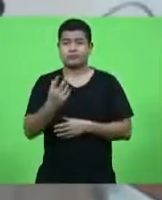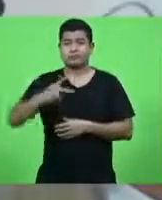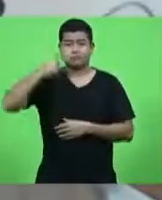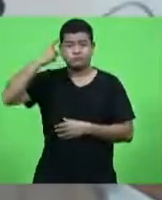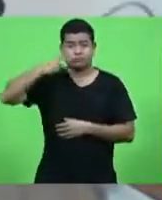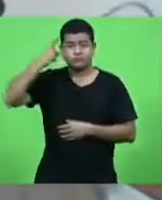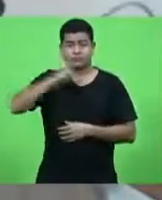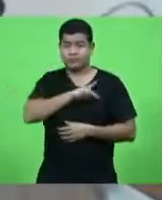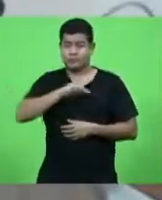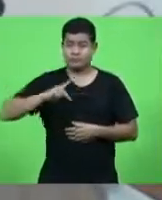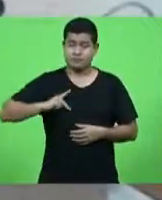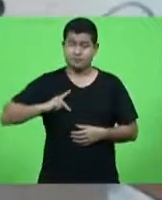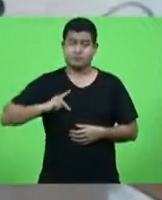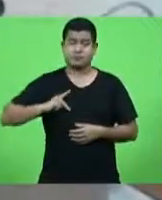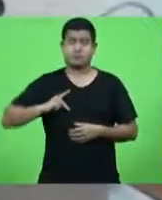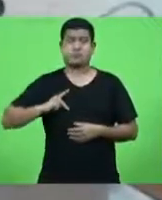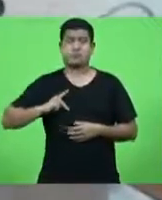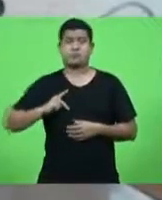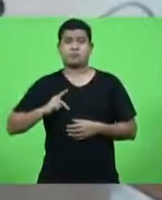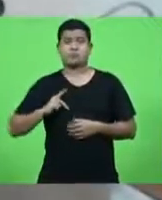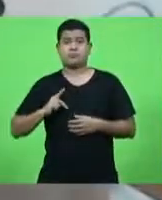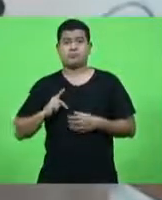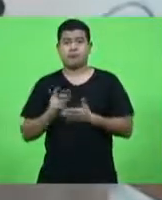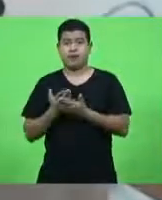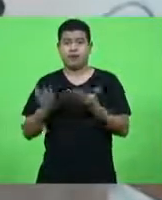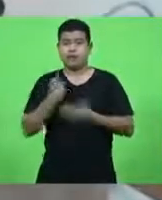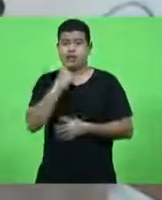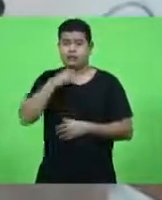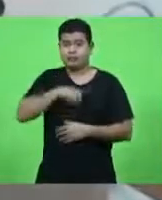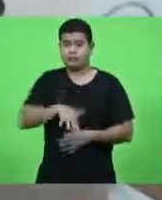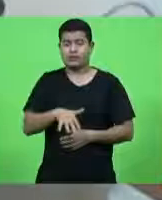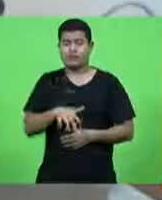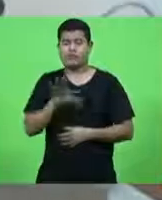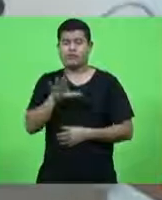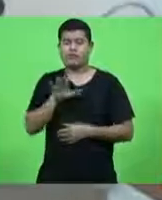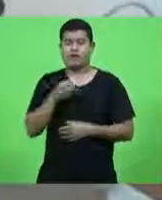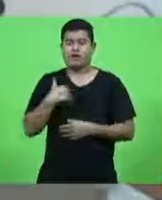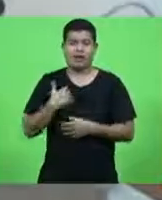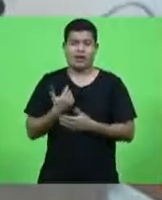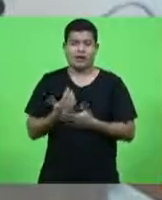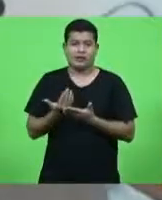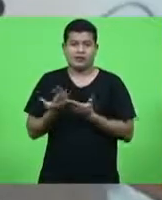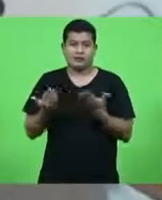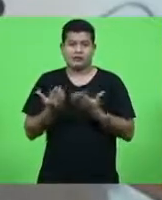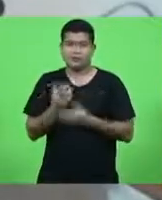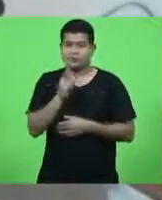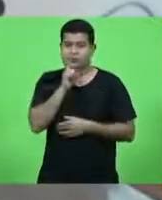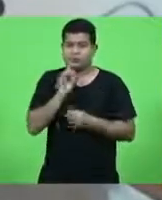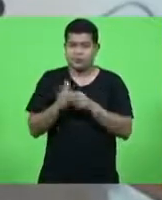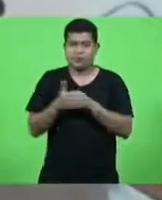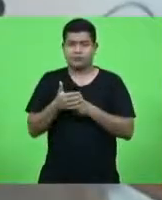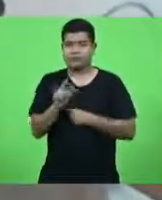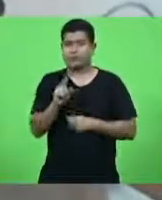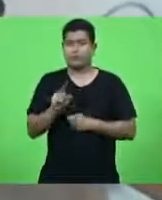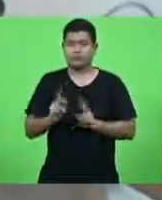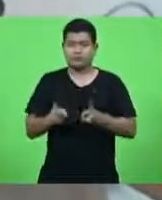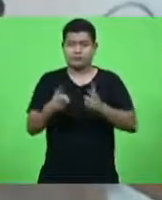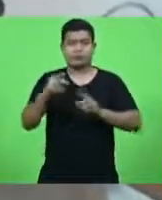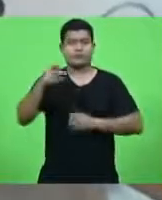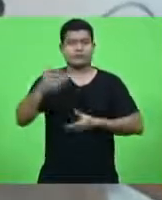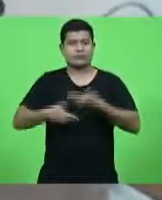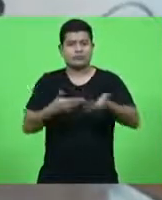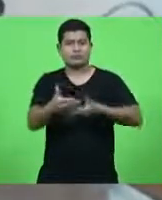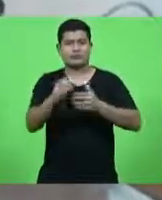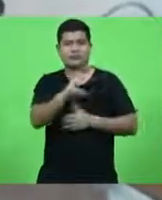pública da menstruação sem tabu que está na Comissão de Educação. Projeto que institui o programa de